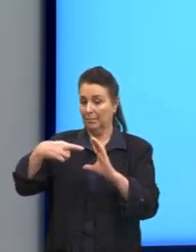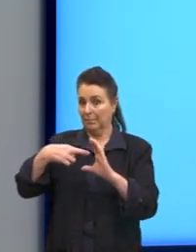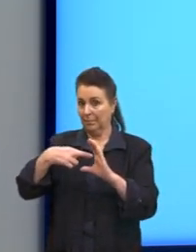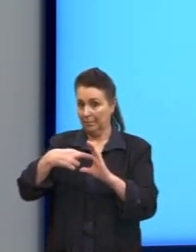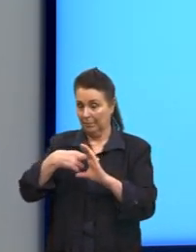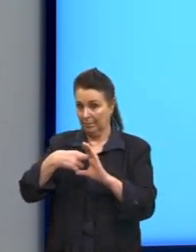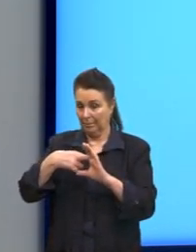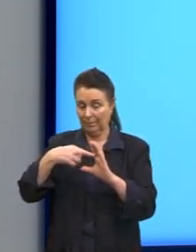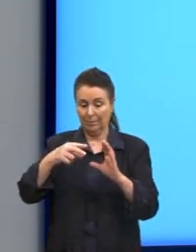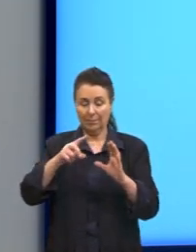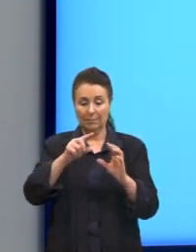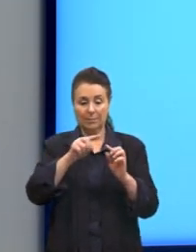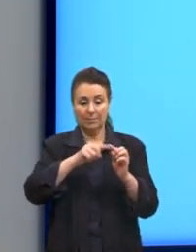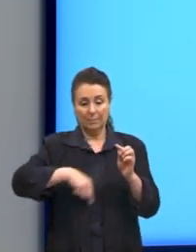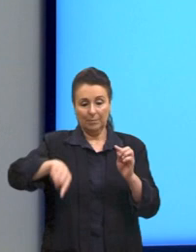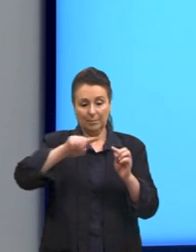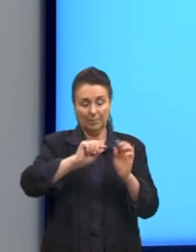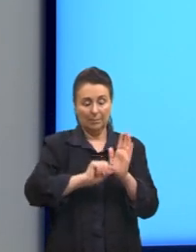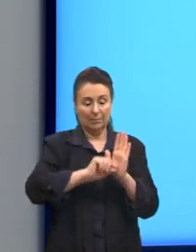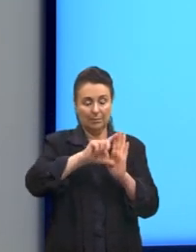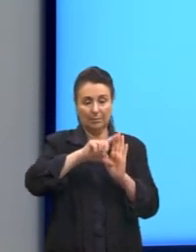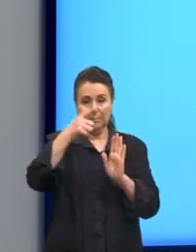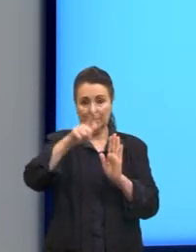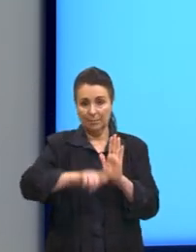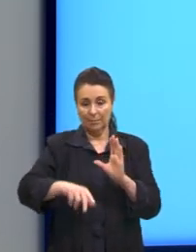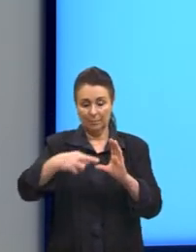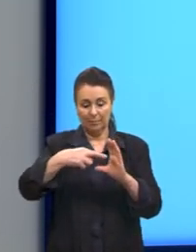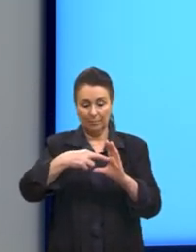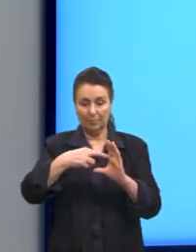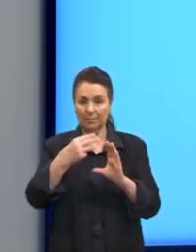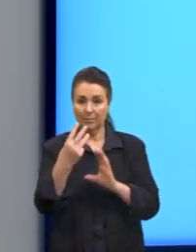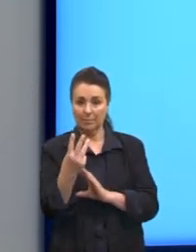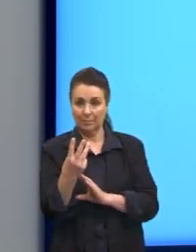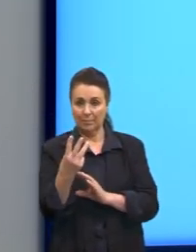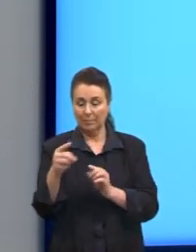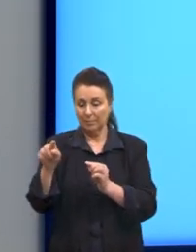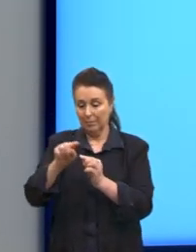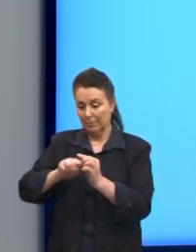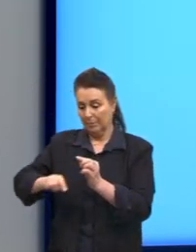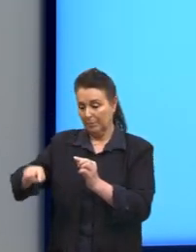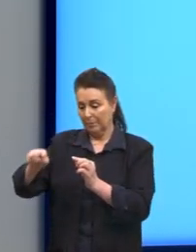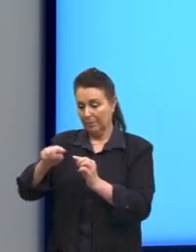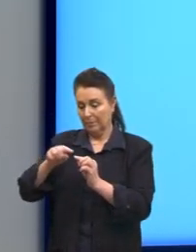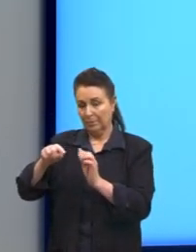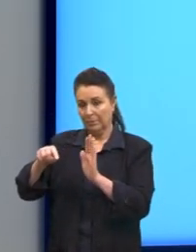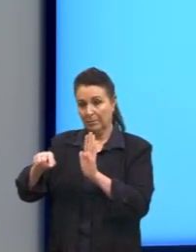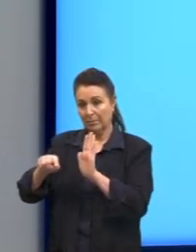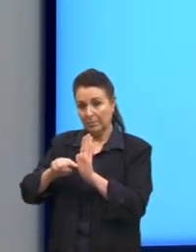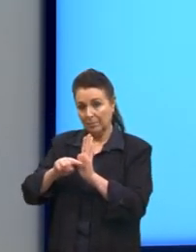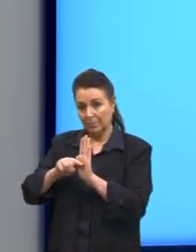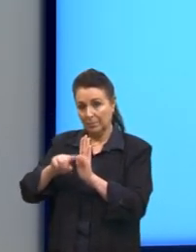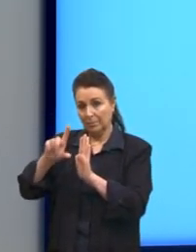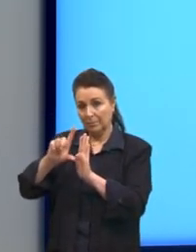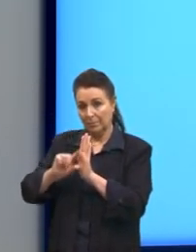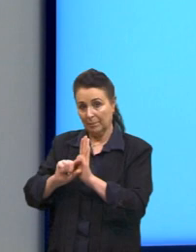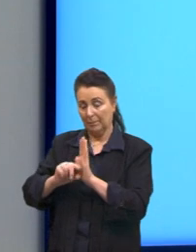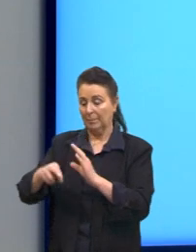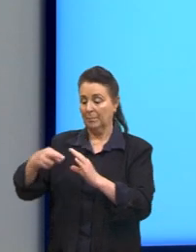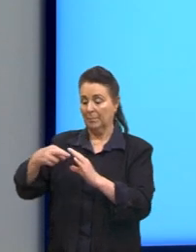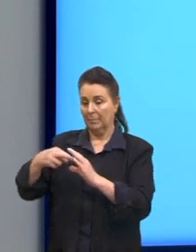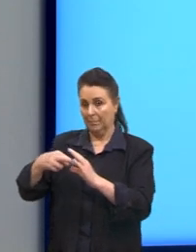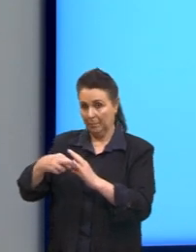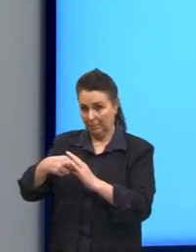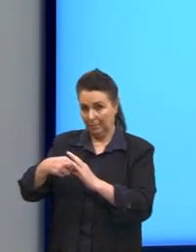circunferência maior, de novo, vai repetir o raio 3. Na circunferência menor, a mesma coisa, né? Nós temos o raio,